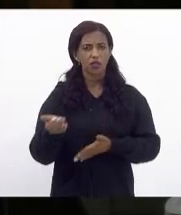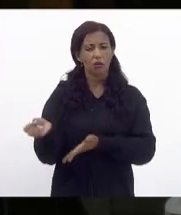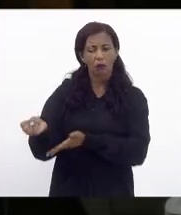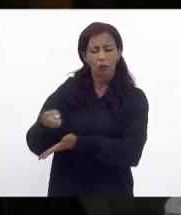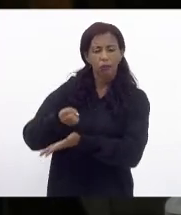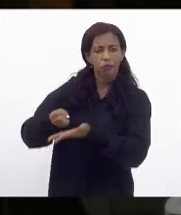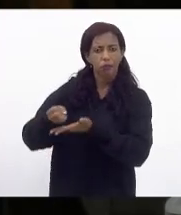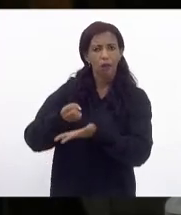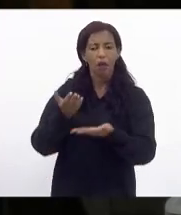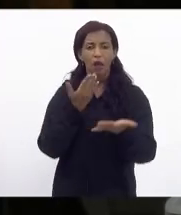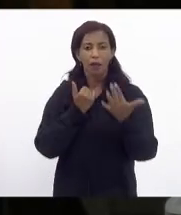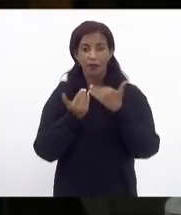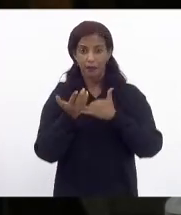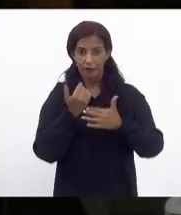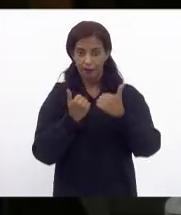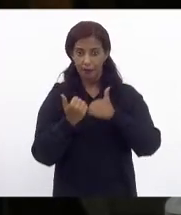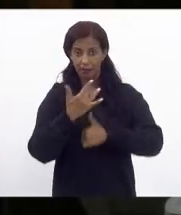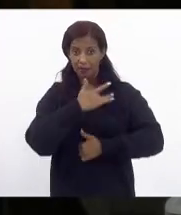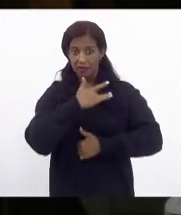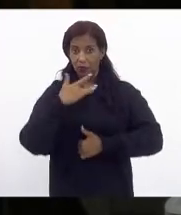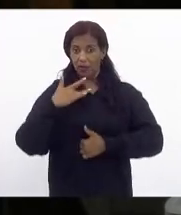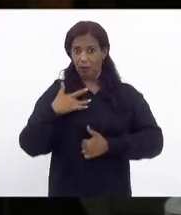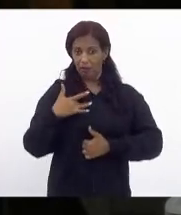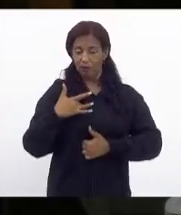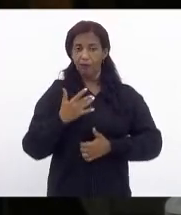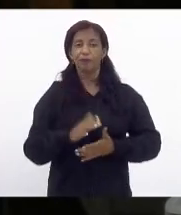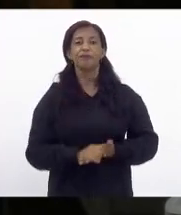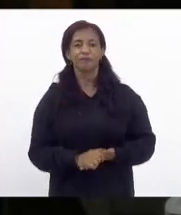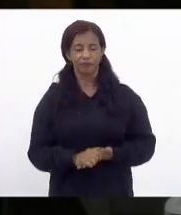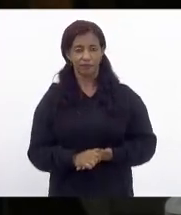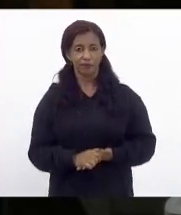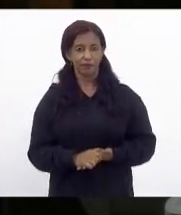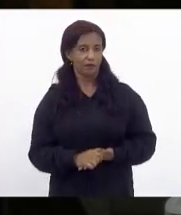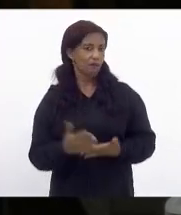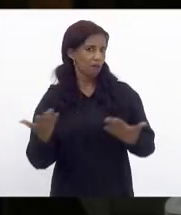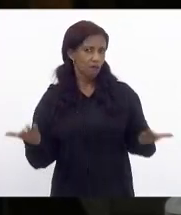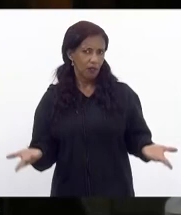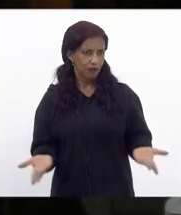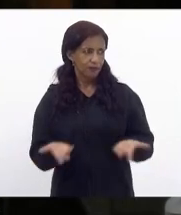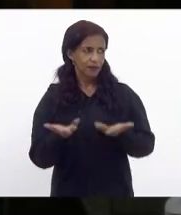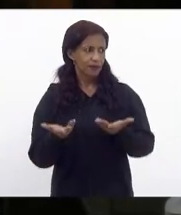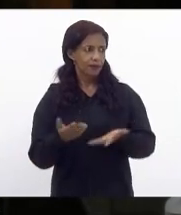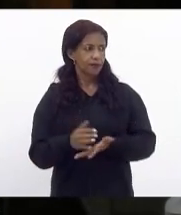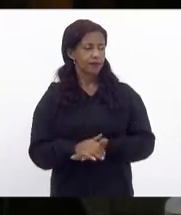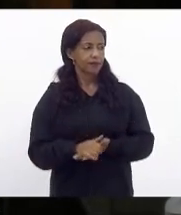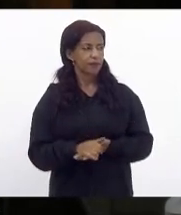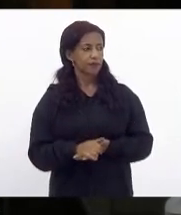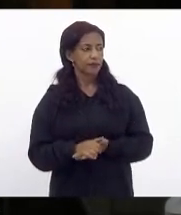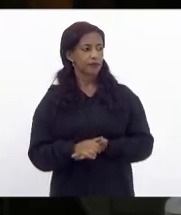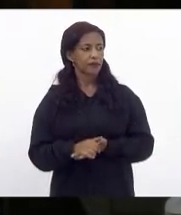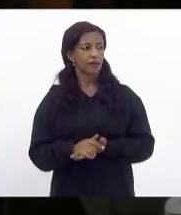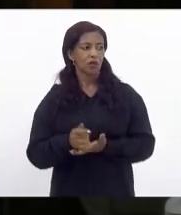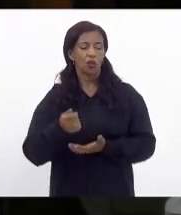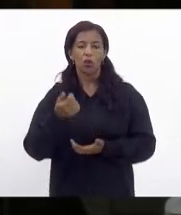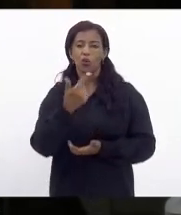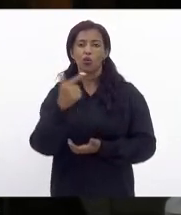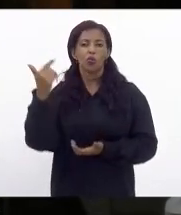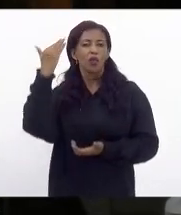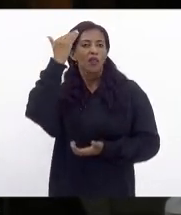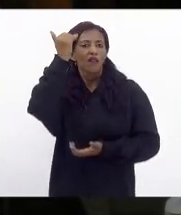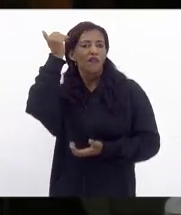básico alimentar saudável evidentemente sem os famosos